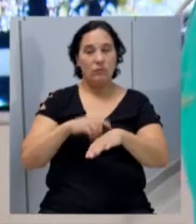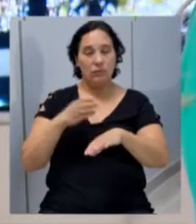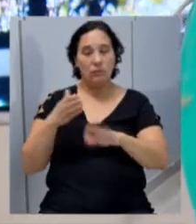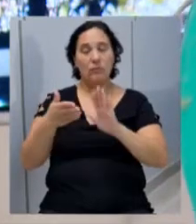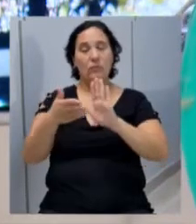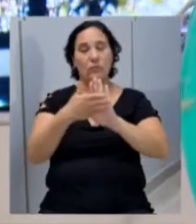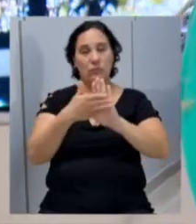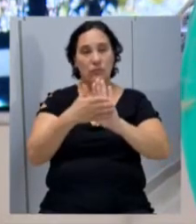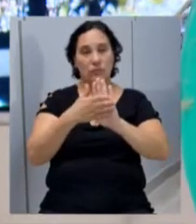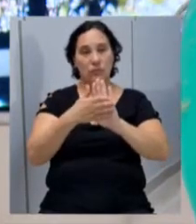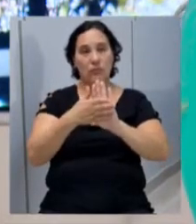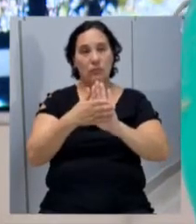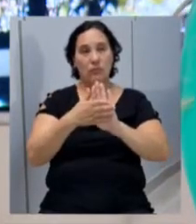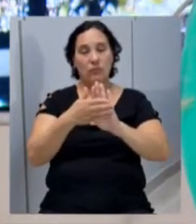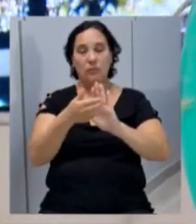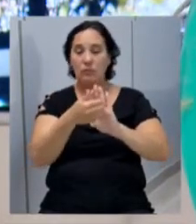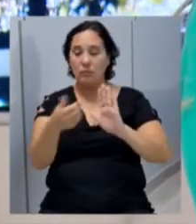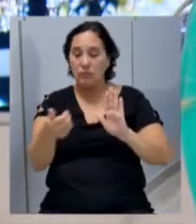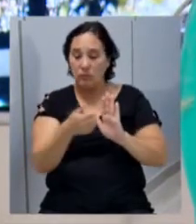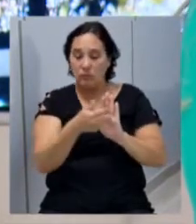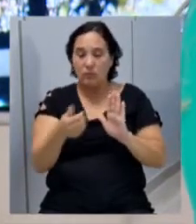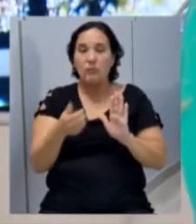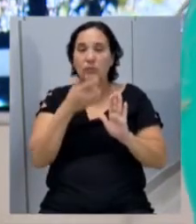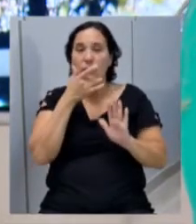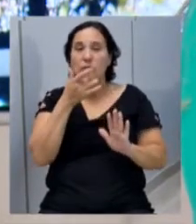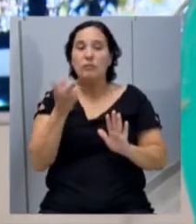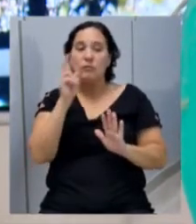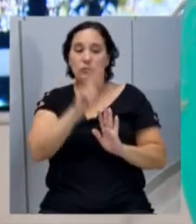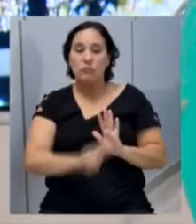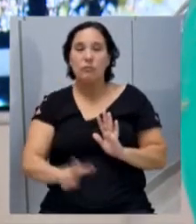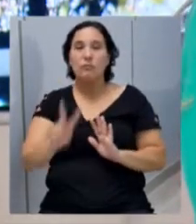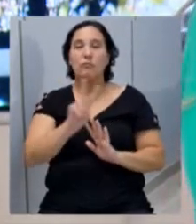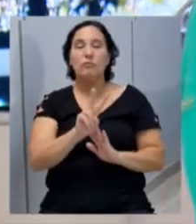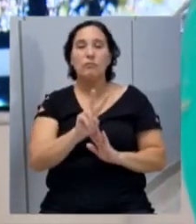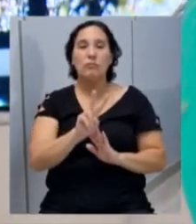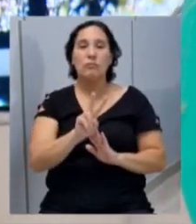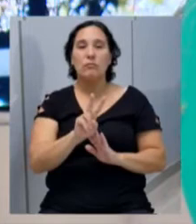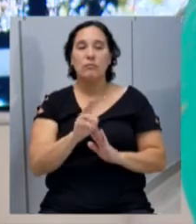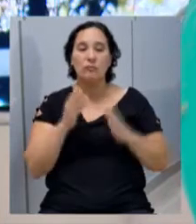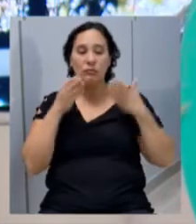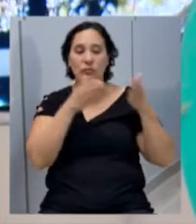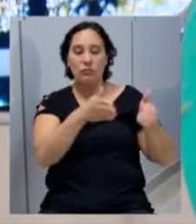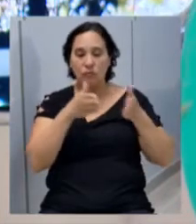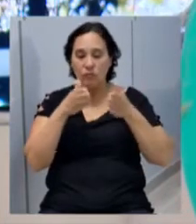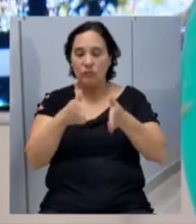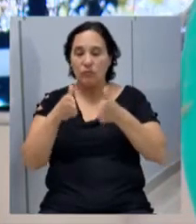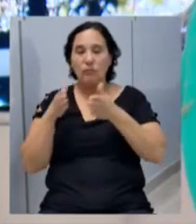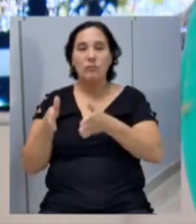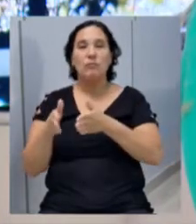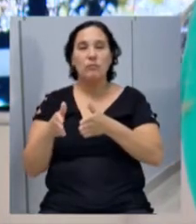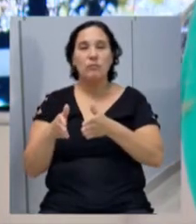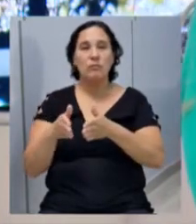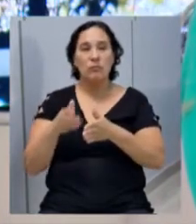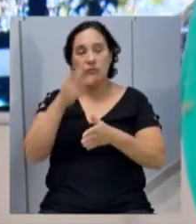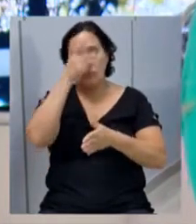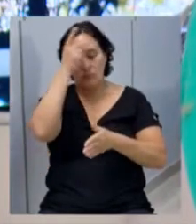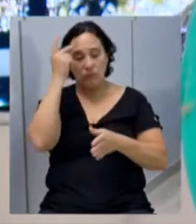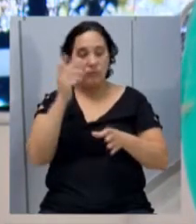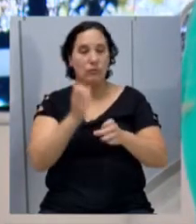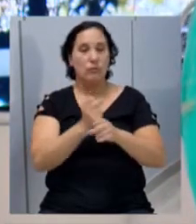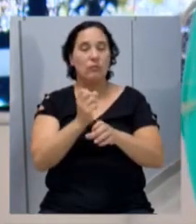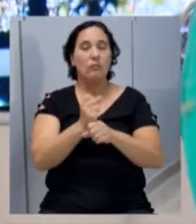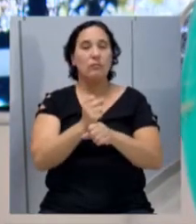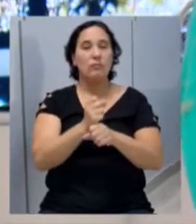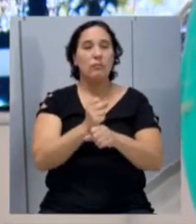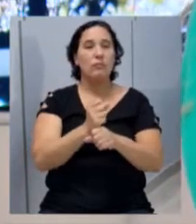proposta, serão desdobrados o fica mais fácil visualizar o quanto é destinado para pessoal em cargos no elemento